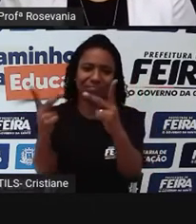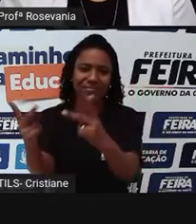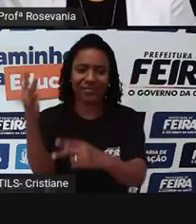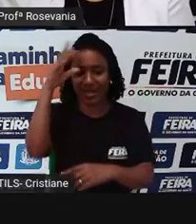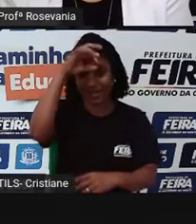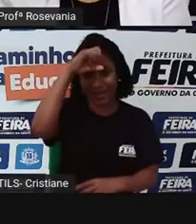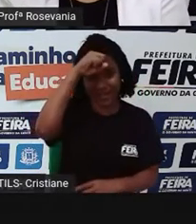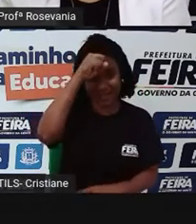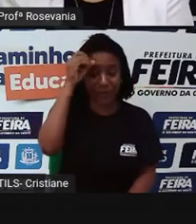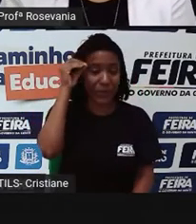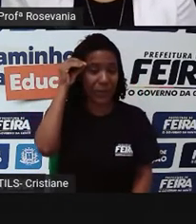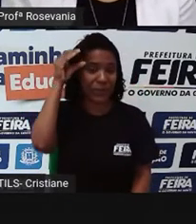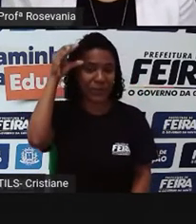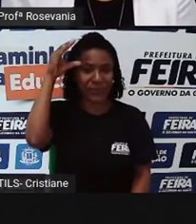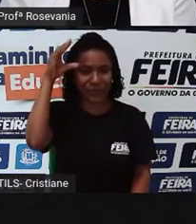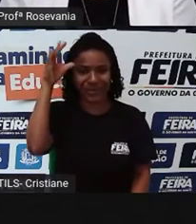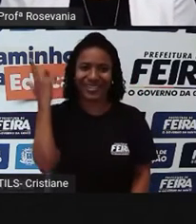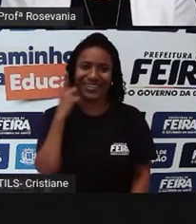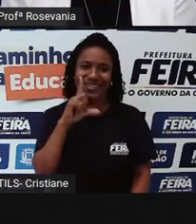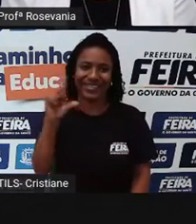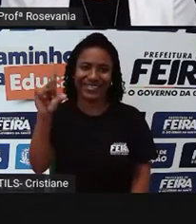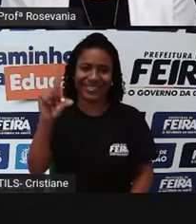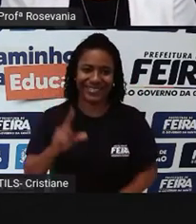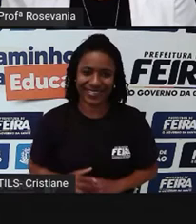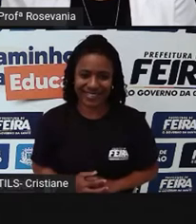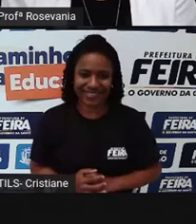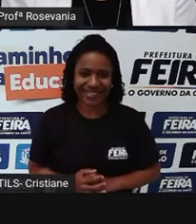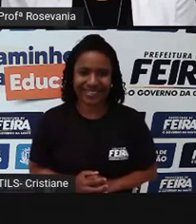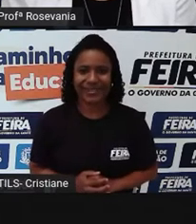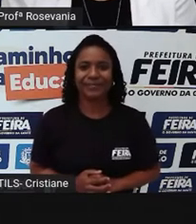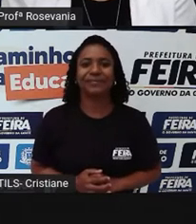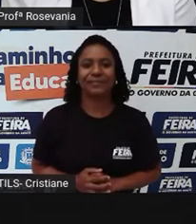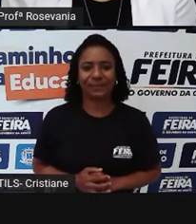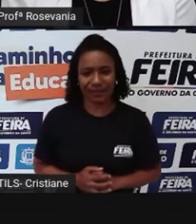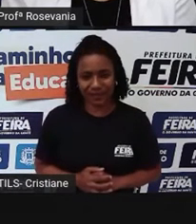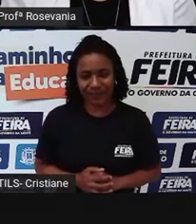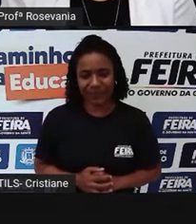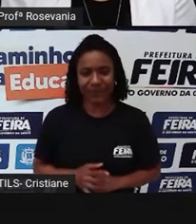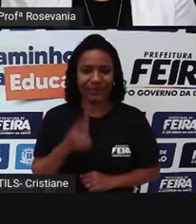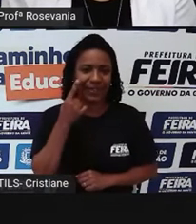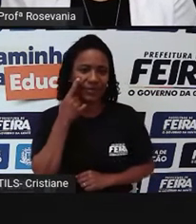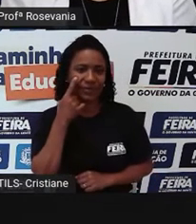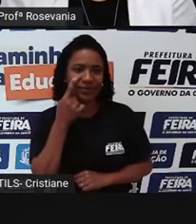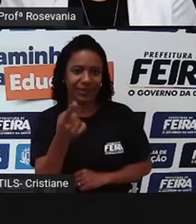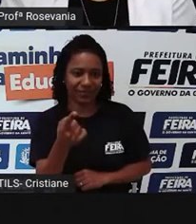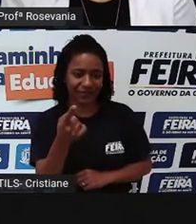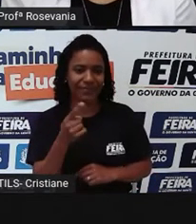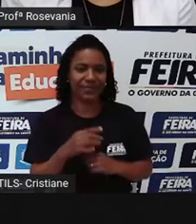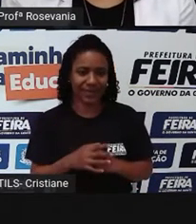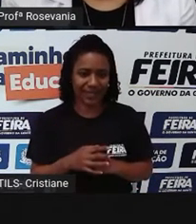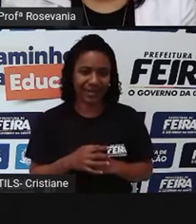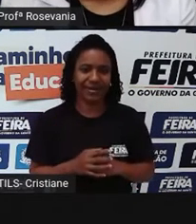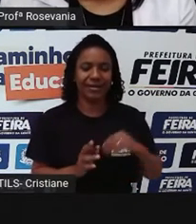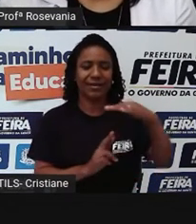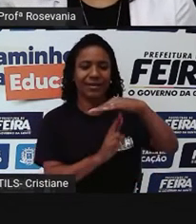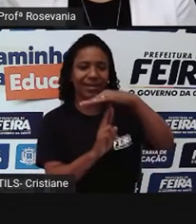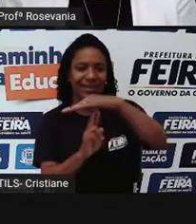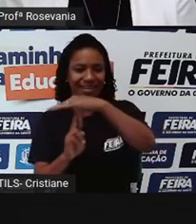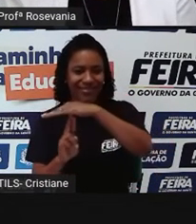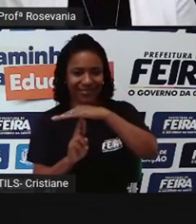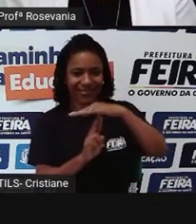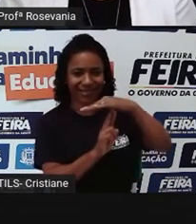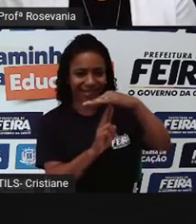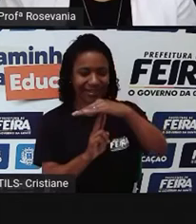né, e a feira. Então, aí entra nessa ideia que eu falei pra vocês, a feira livre como local e de afetividade,